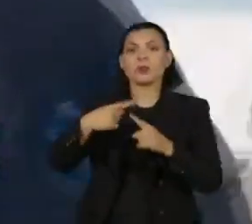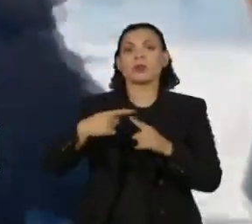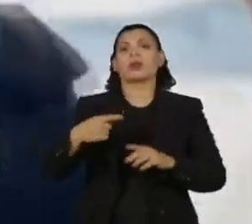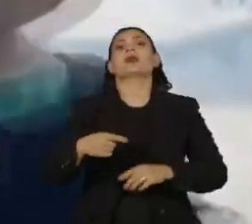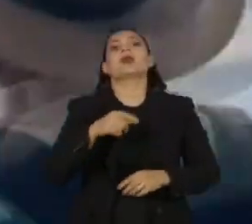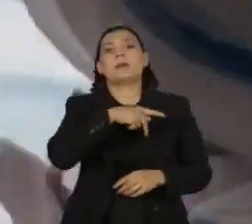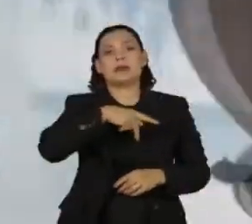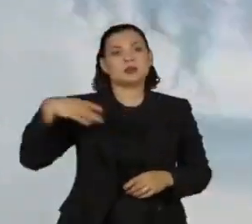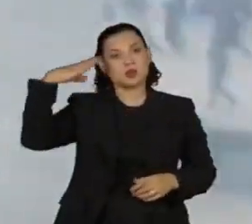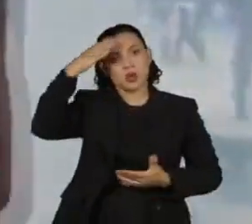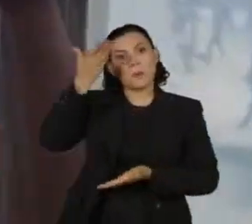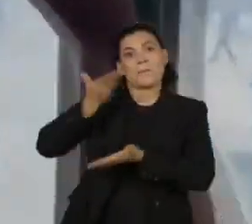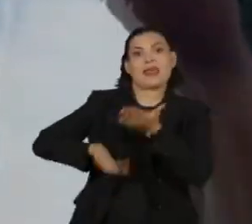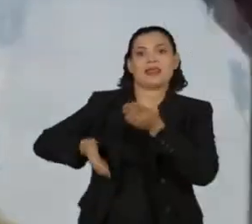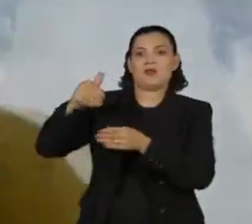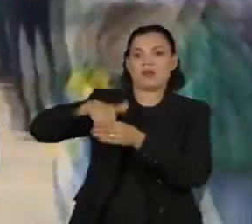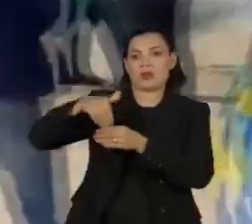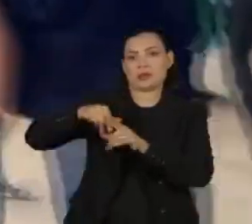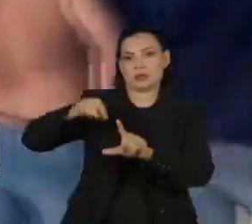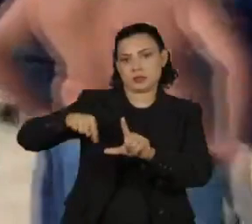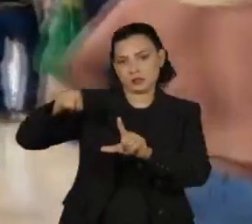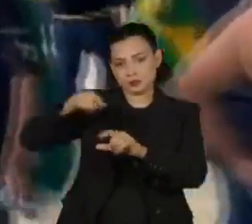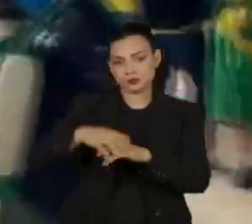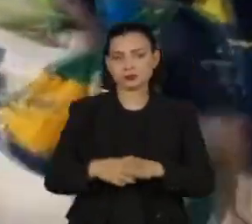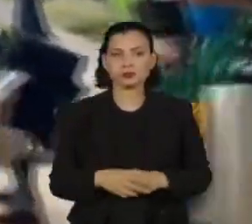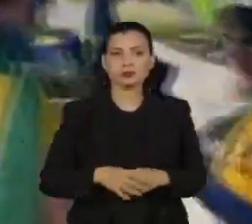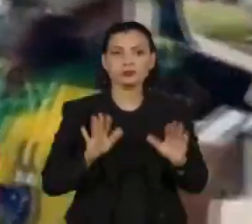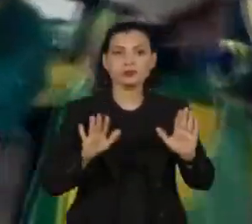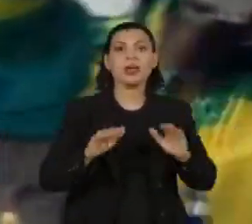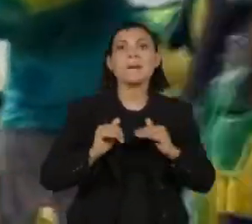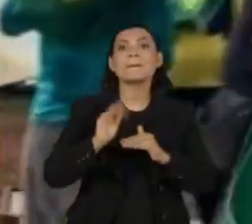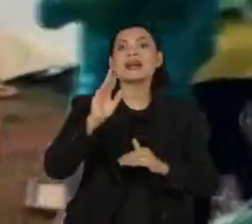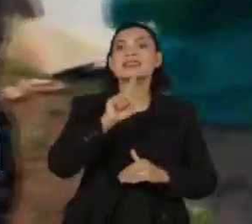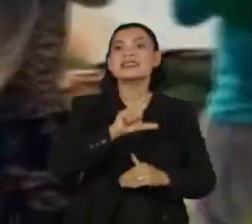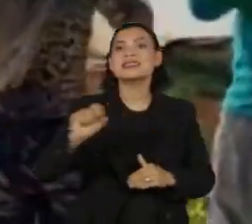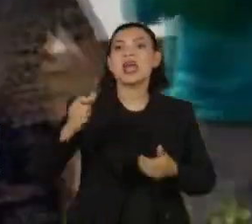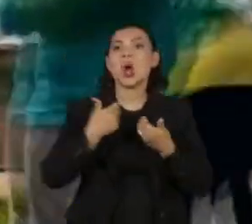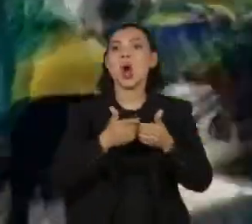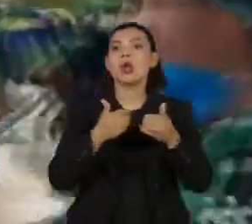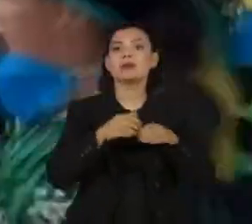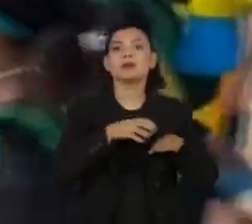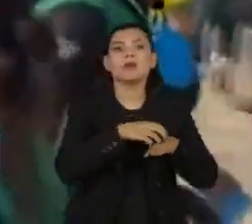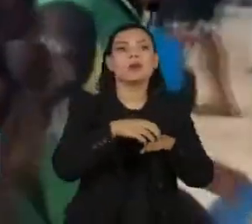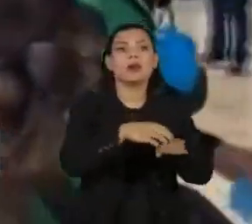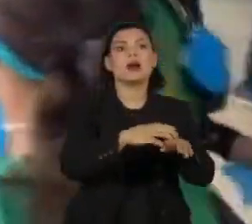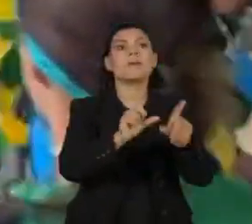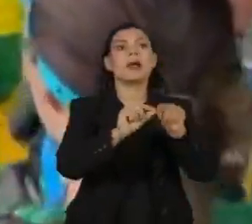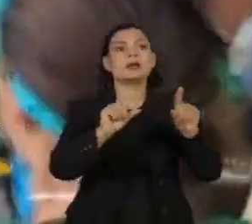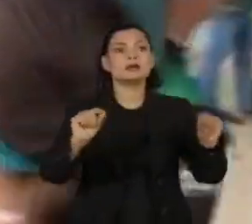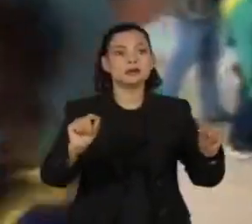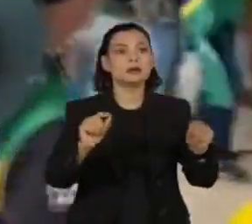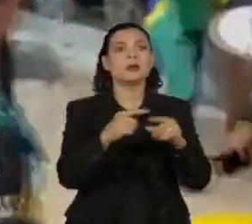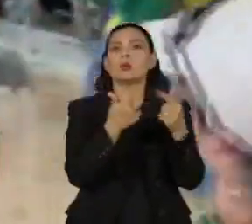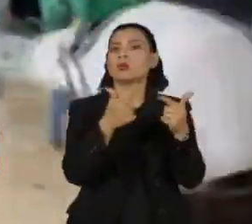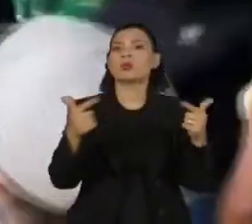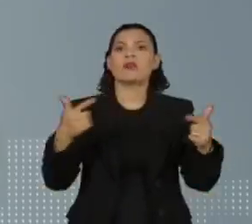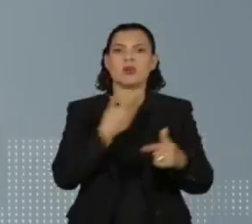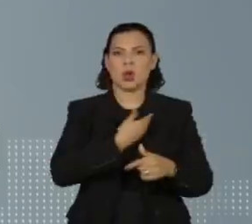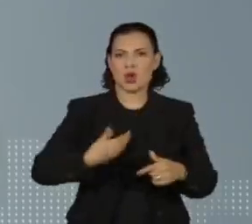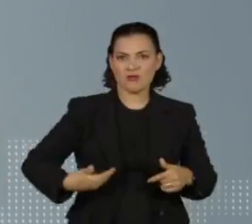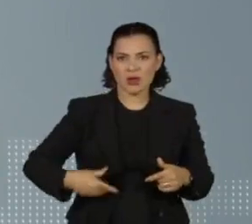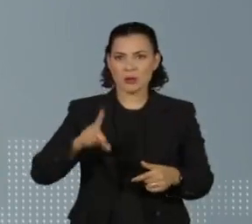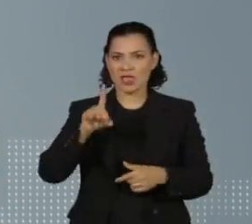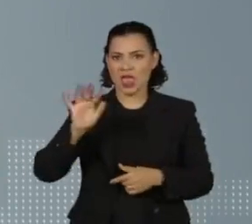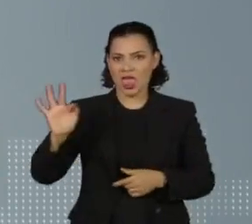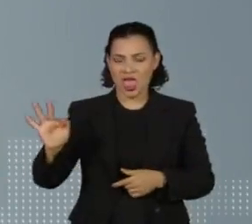do ex-presidente Jair Bolsonaro nas eleições. Mais de 100 ônibus chegaram à Brasília e não houve qualquer ação do governo do